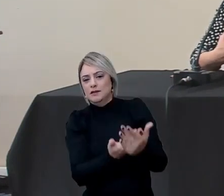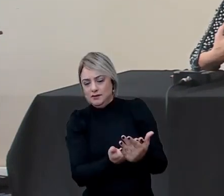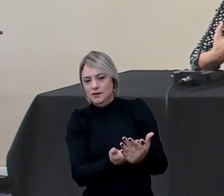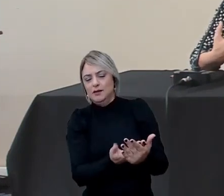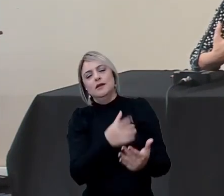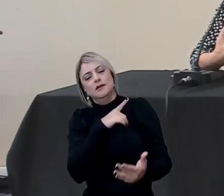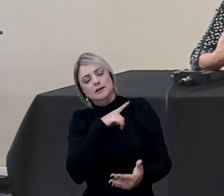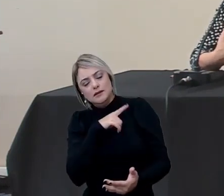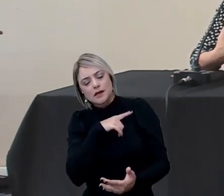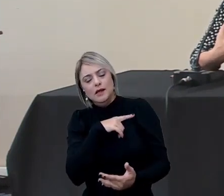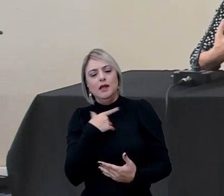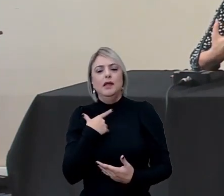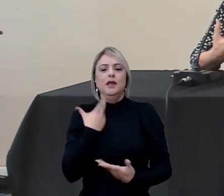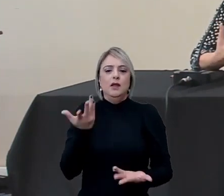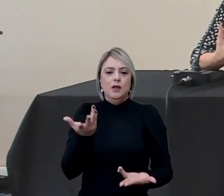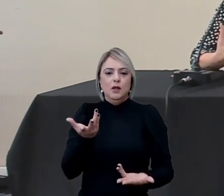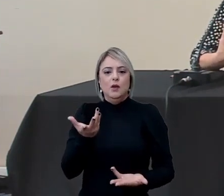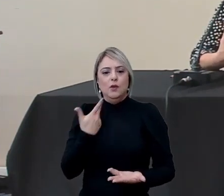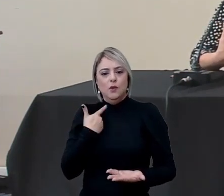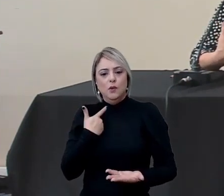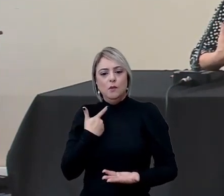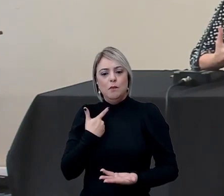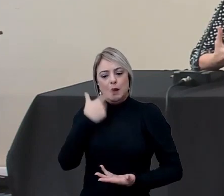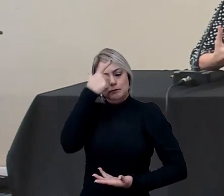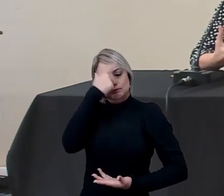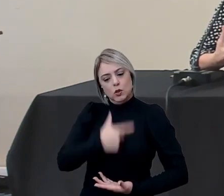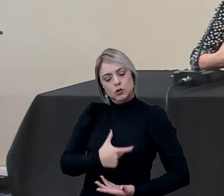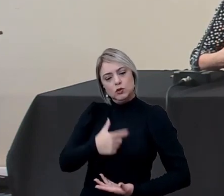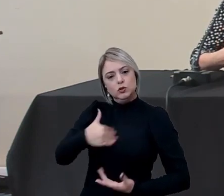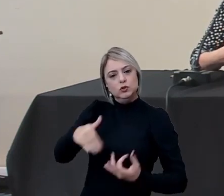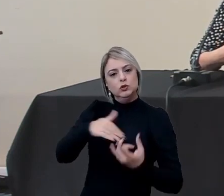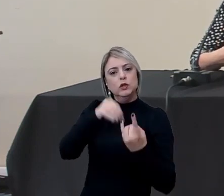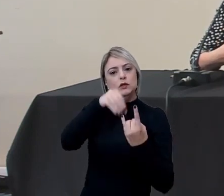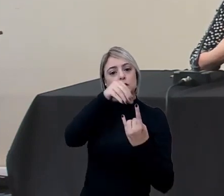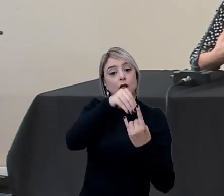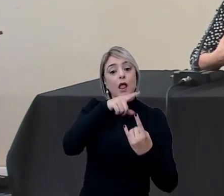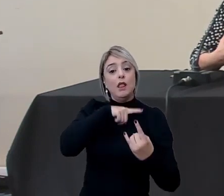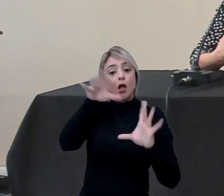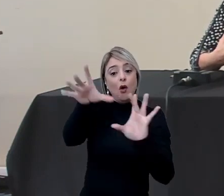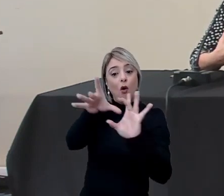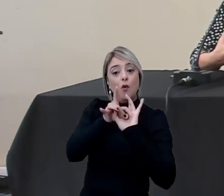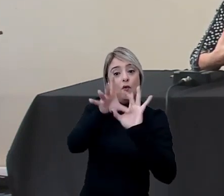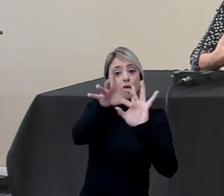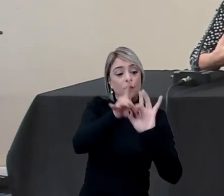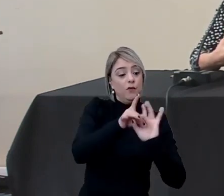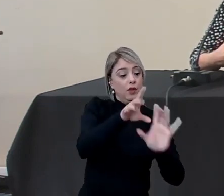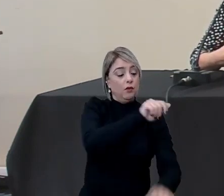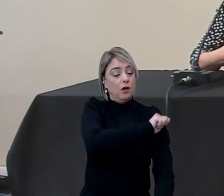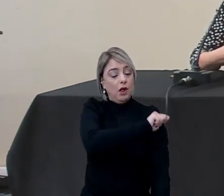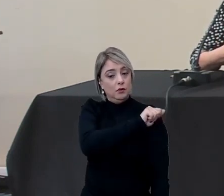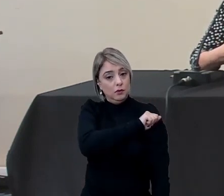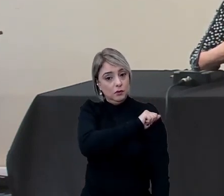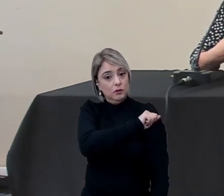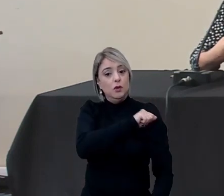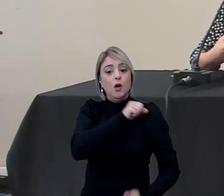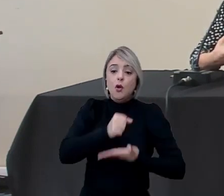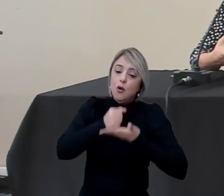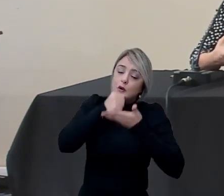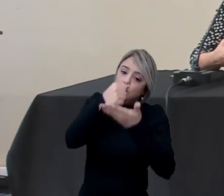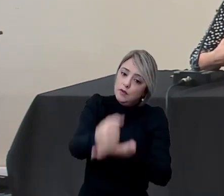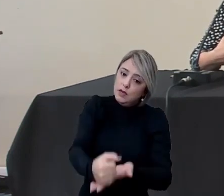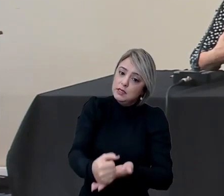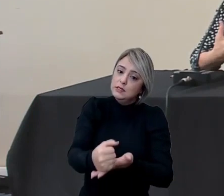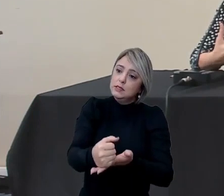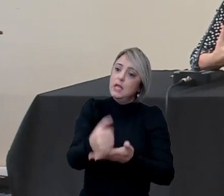tem sido uma postura da Fiocruz, de toda a Fiocruz, manter o vínculo com seus discentes, oferecer